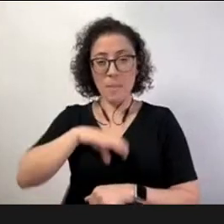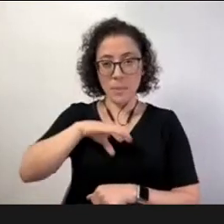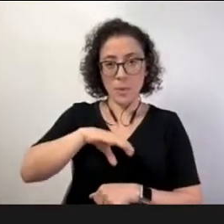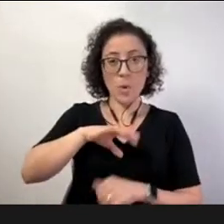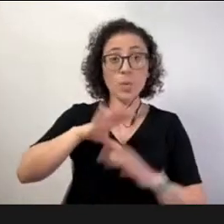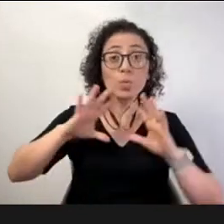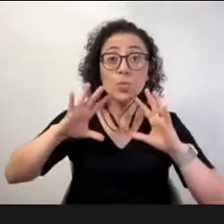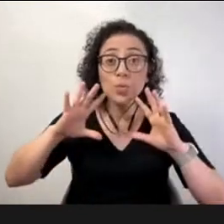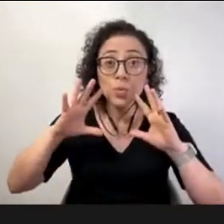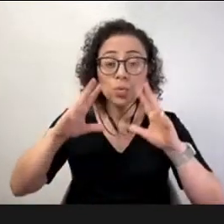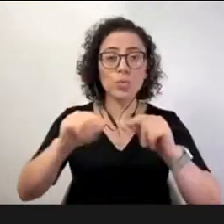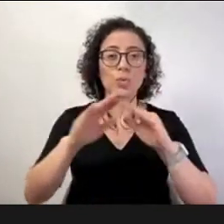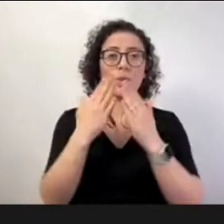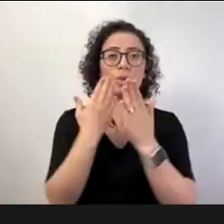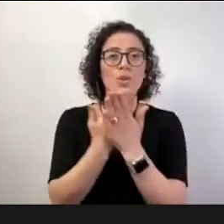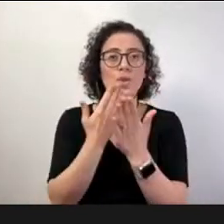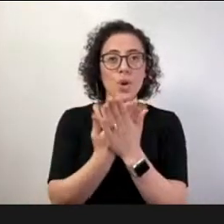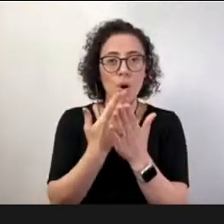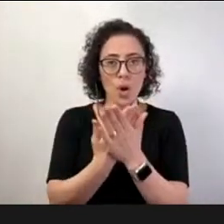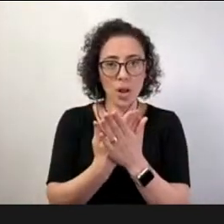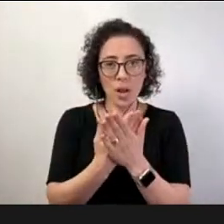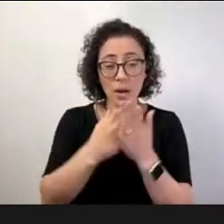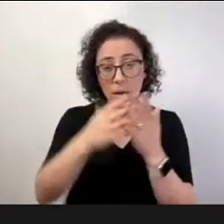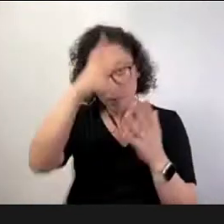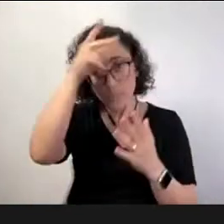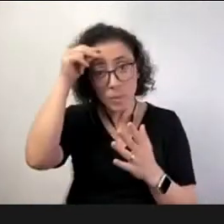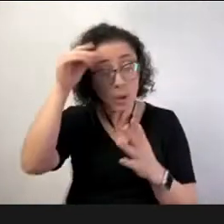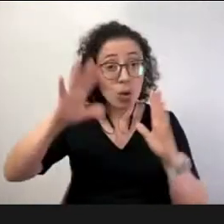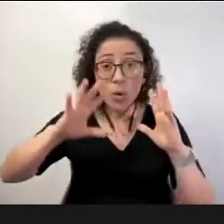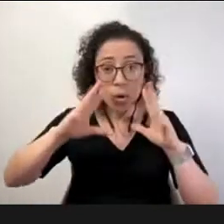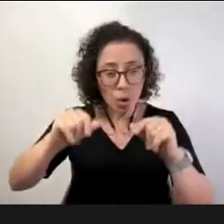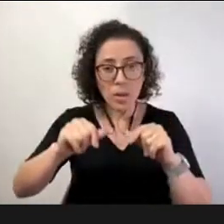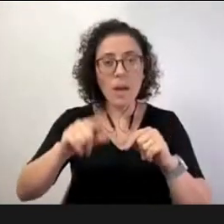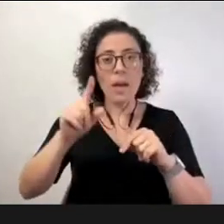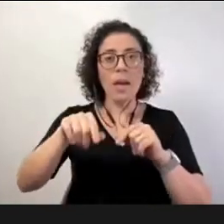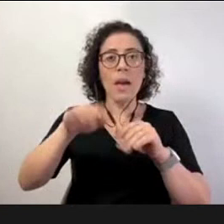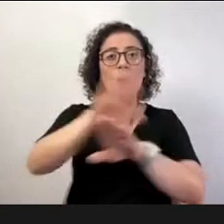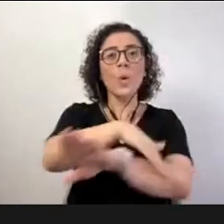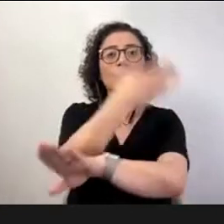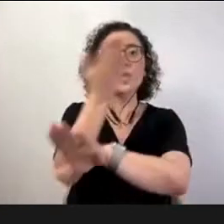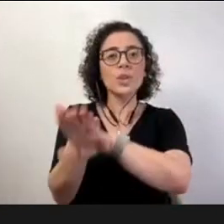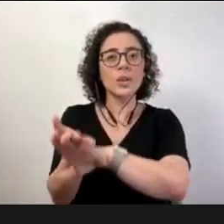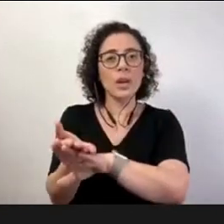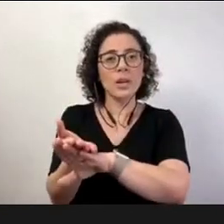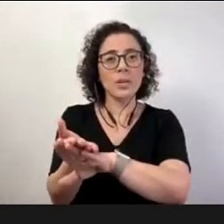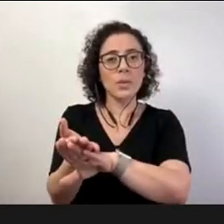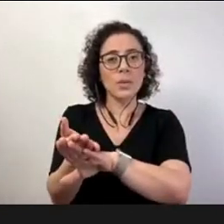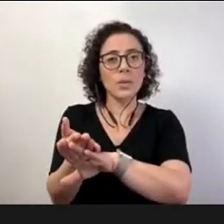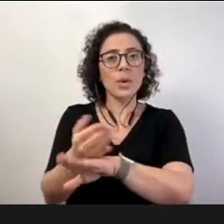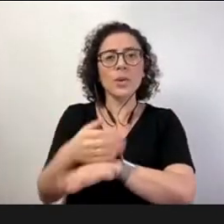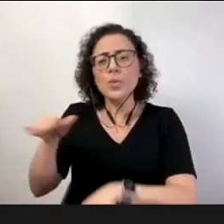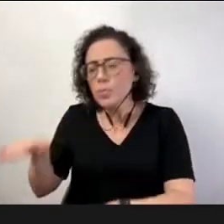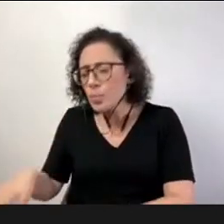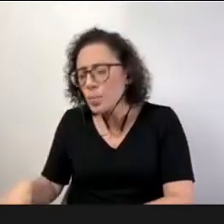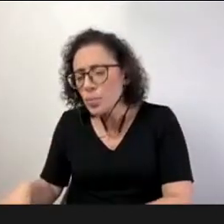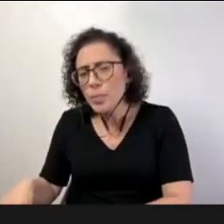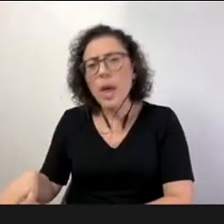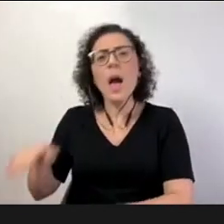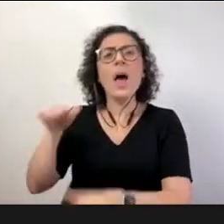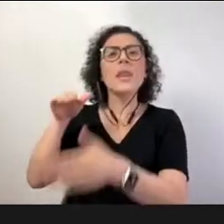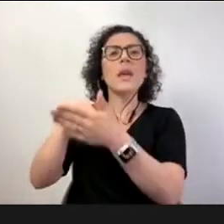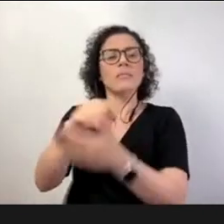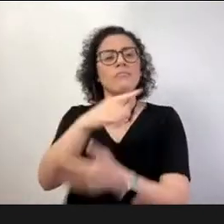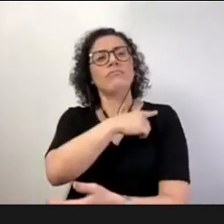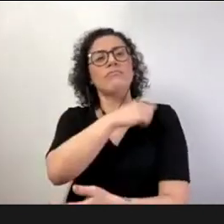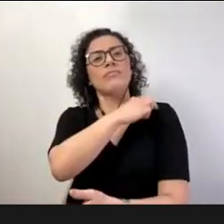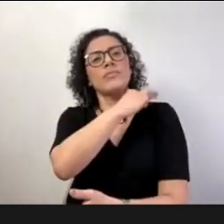funcionam em tempo integral todas as escolas públicas do pré-escolar até ao médio toda a